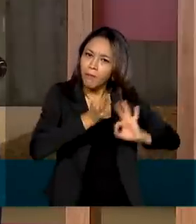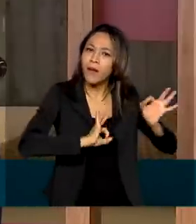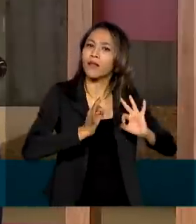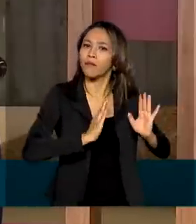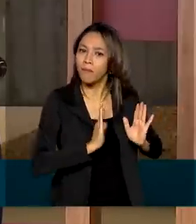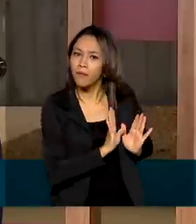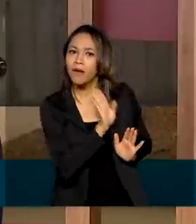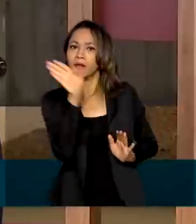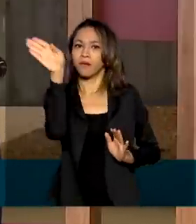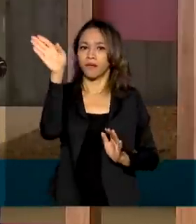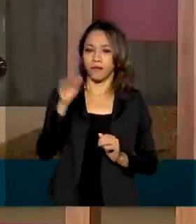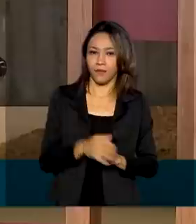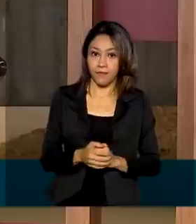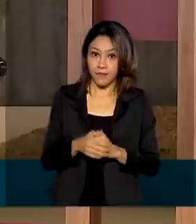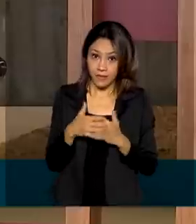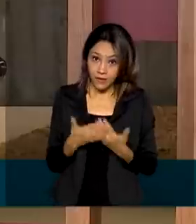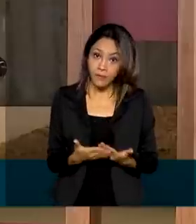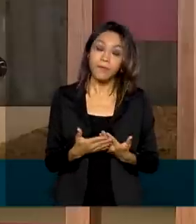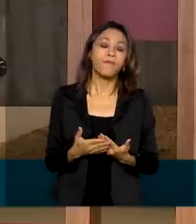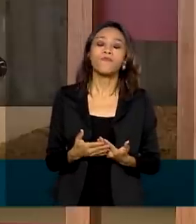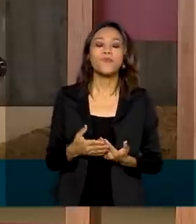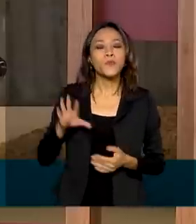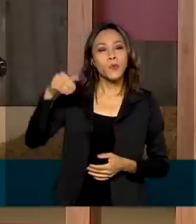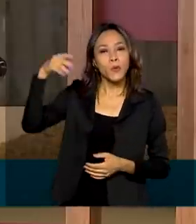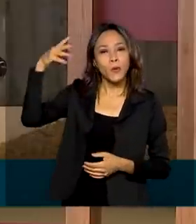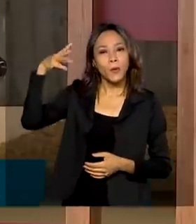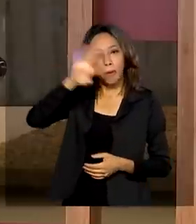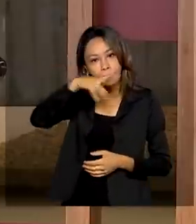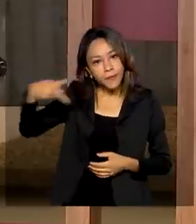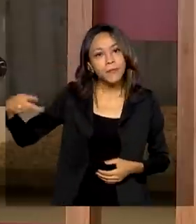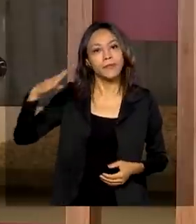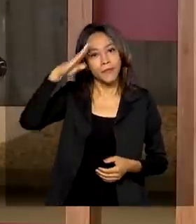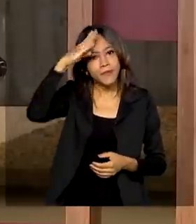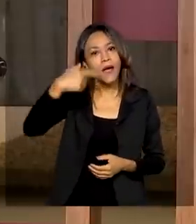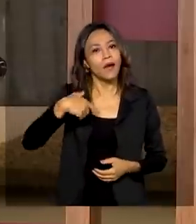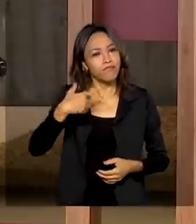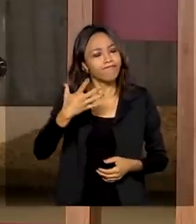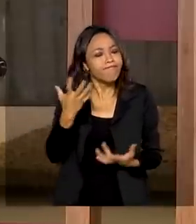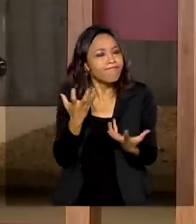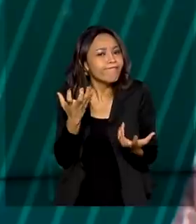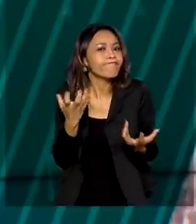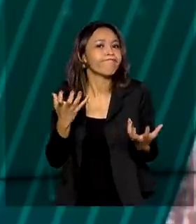O presidente certamente pretende fazer parte desse esforço.